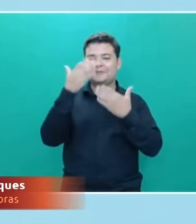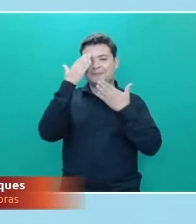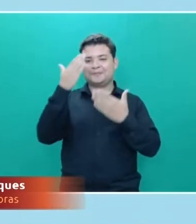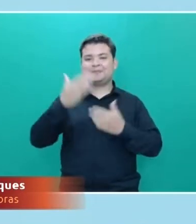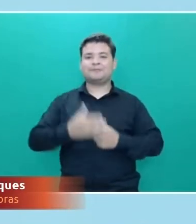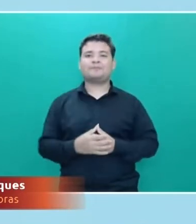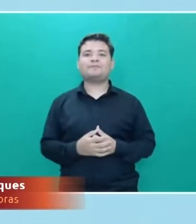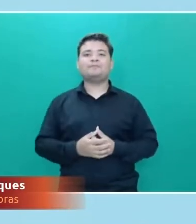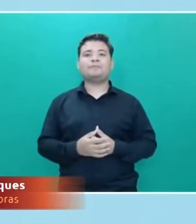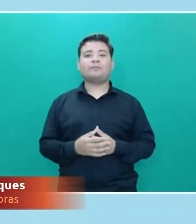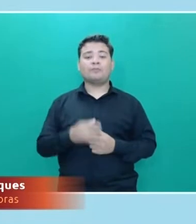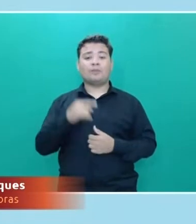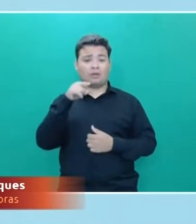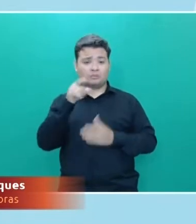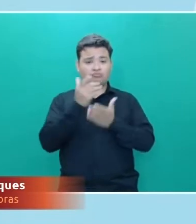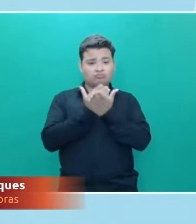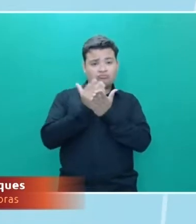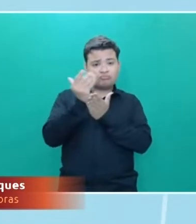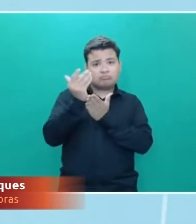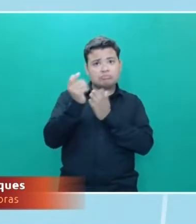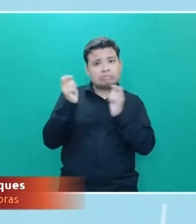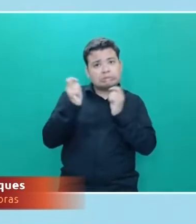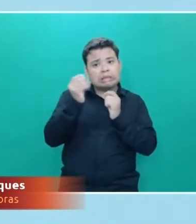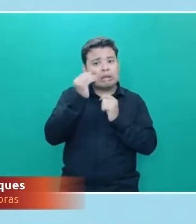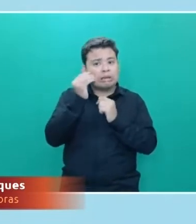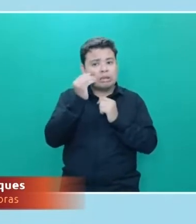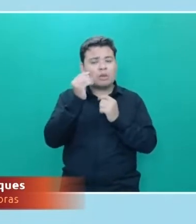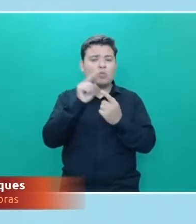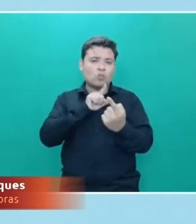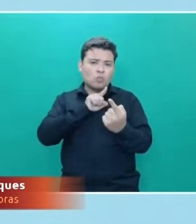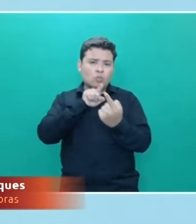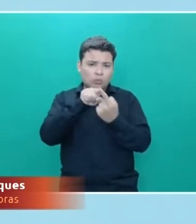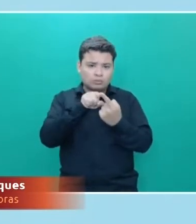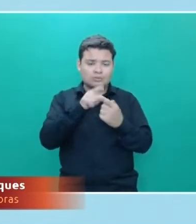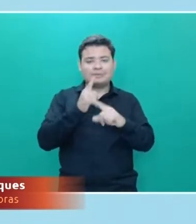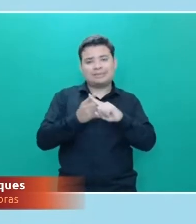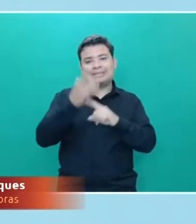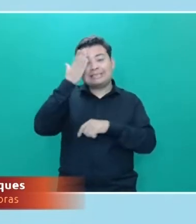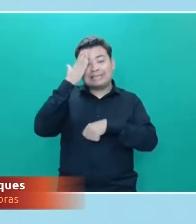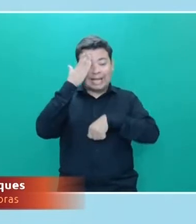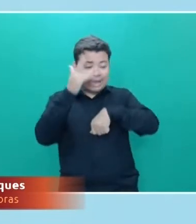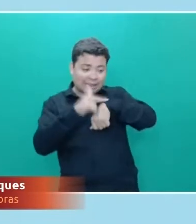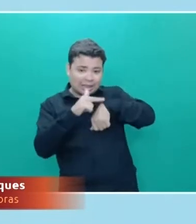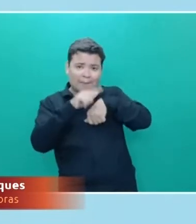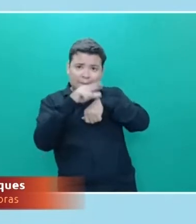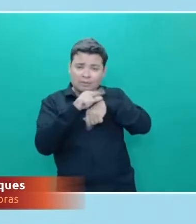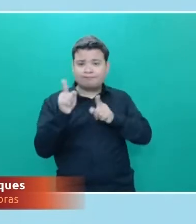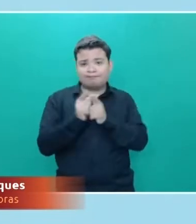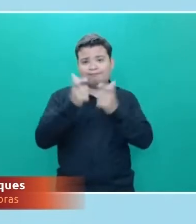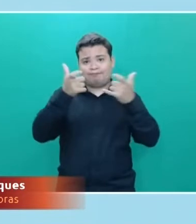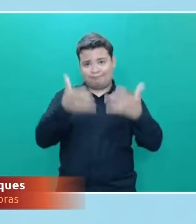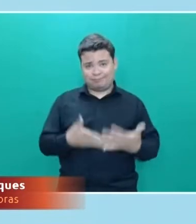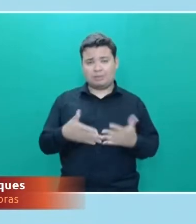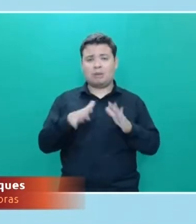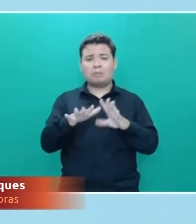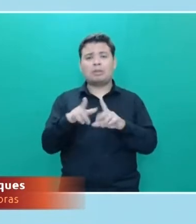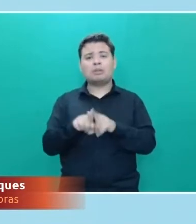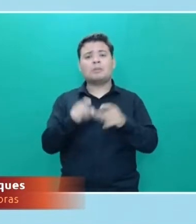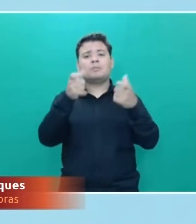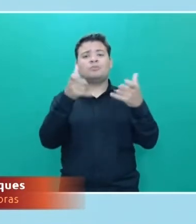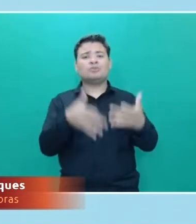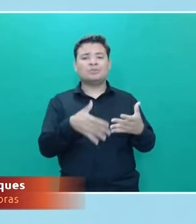se o senhor pudesse fazer de uma forma, claro, objetiva, porque, infelizmente, o tempo de TV é curto, mas pudesse explicar um pouco mais esse